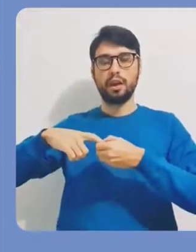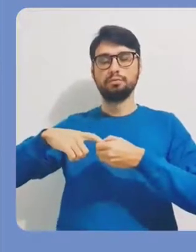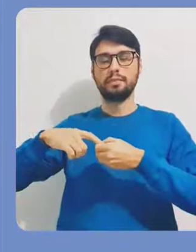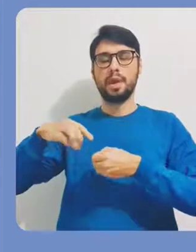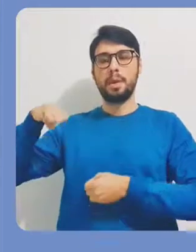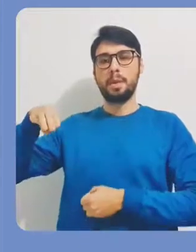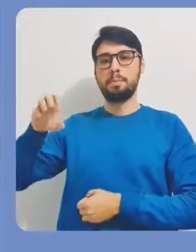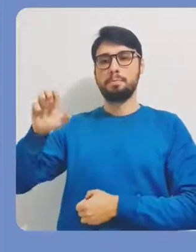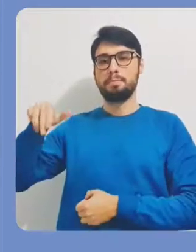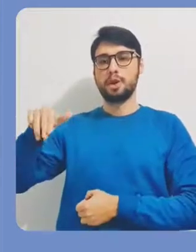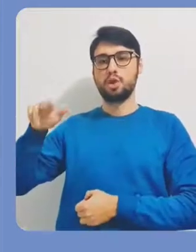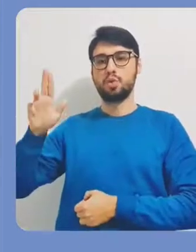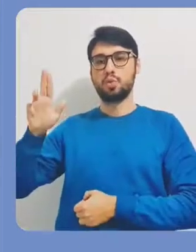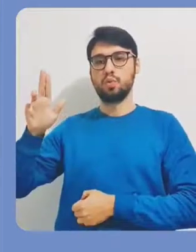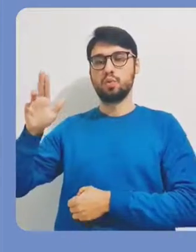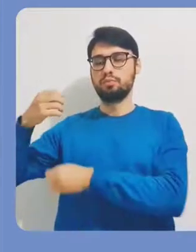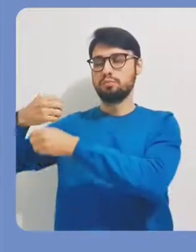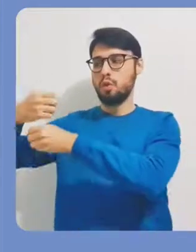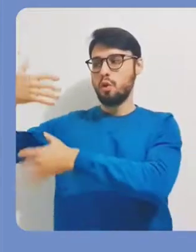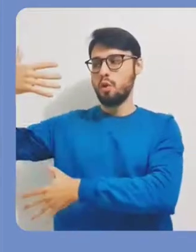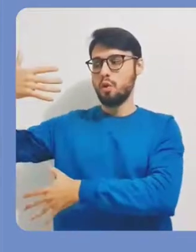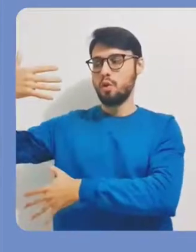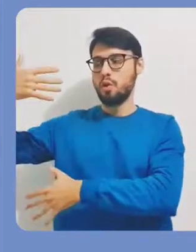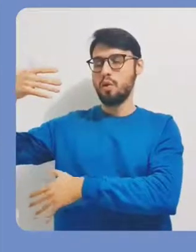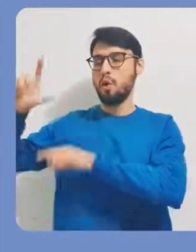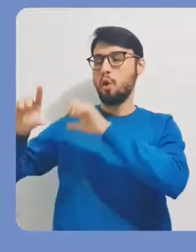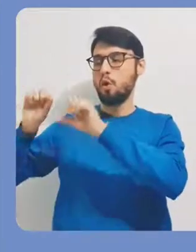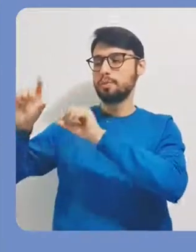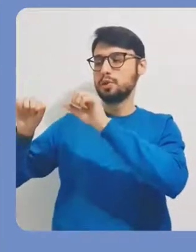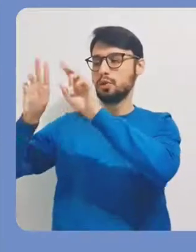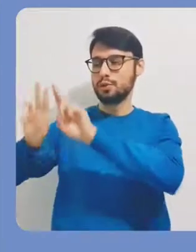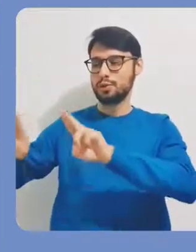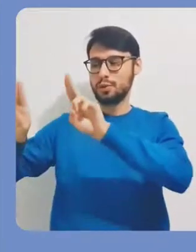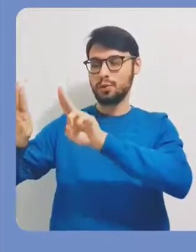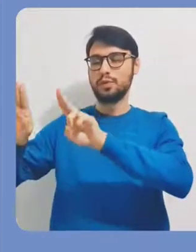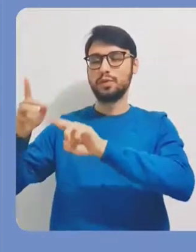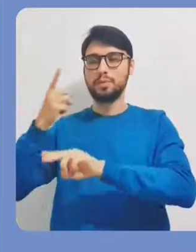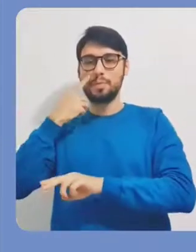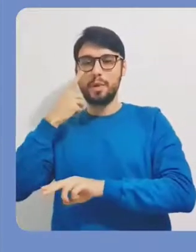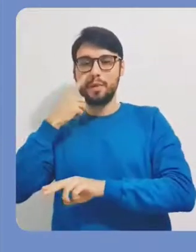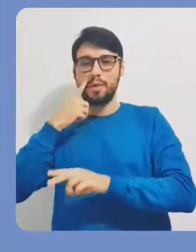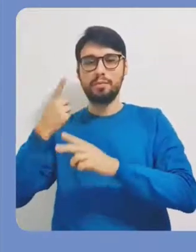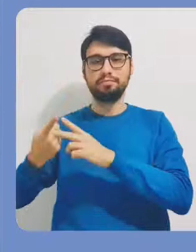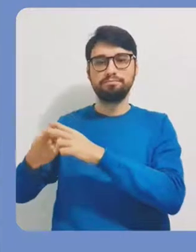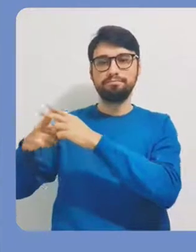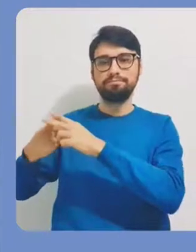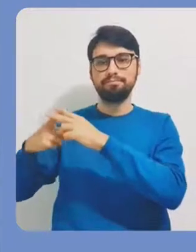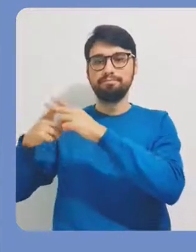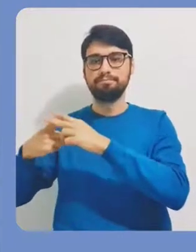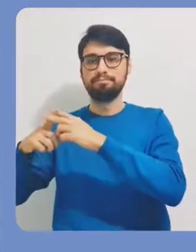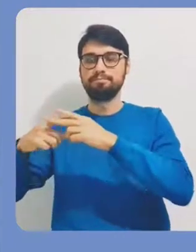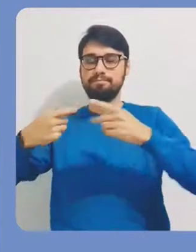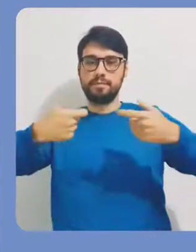Eu vou retornar aqui no menu opções UFSC e continuar a fazer as edições necessárias.